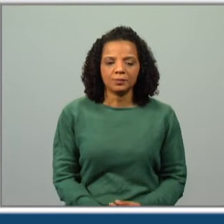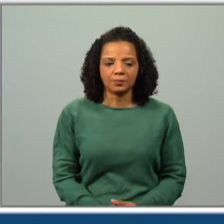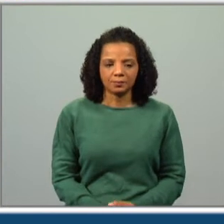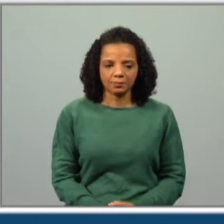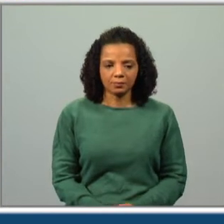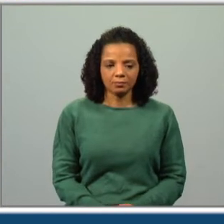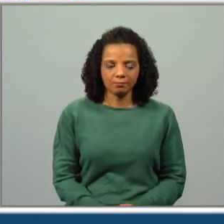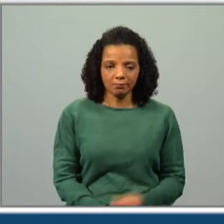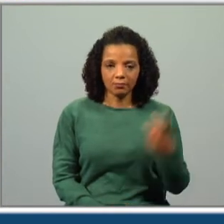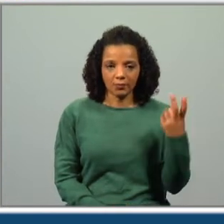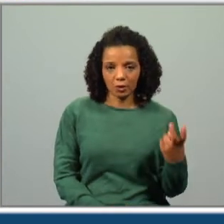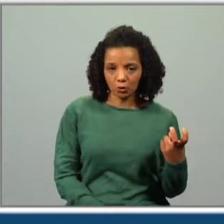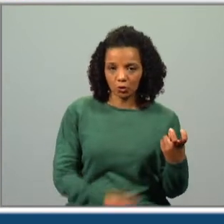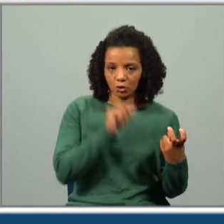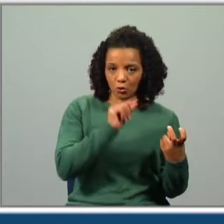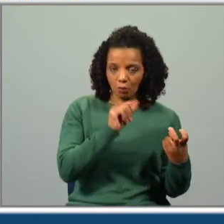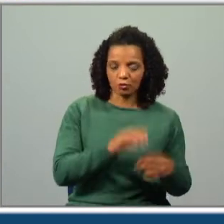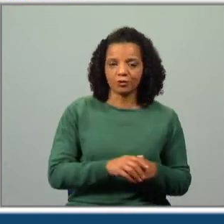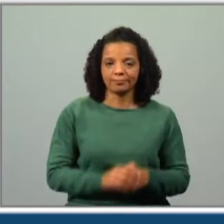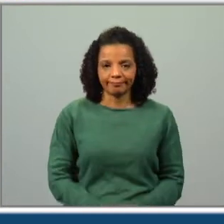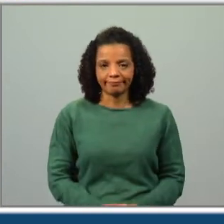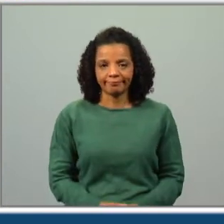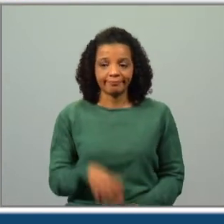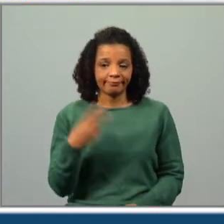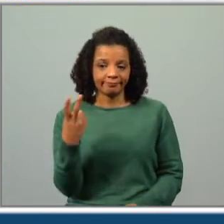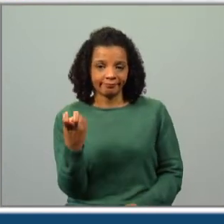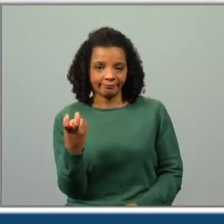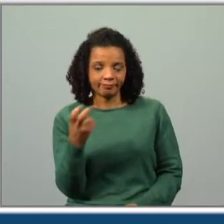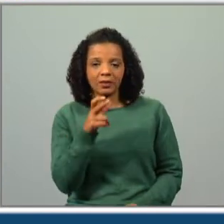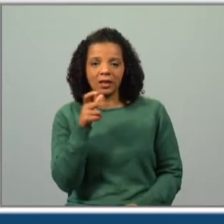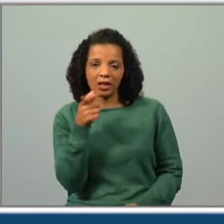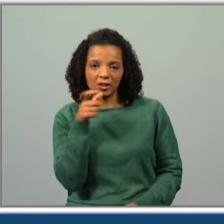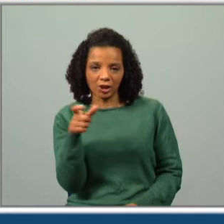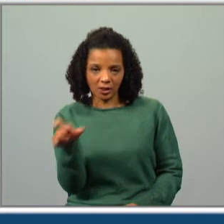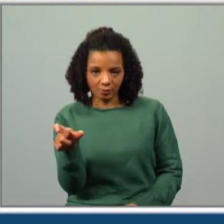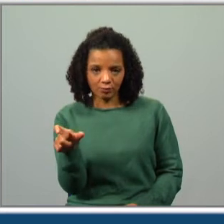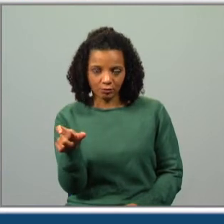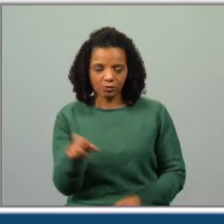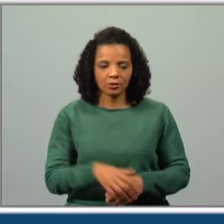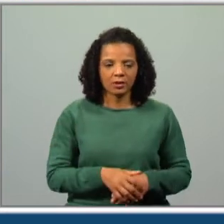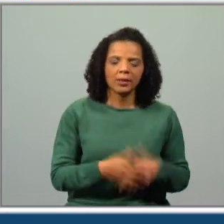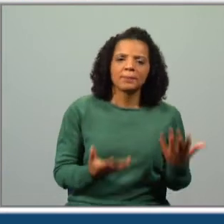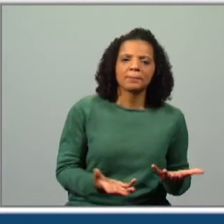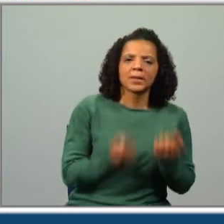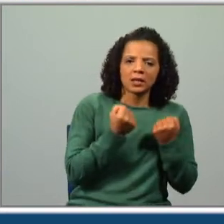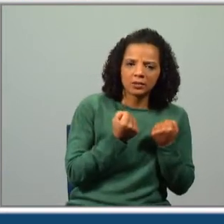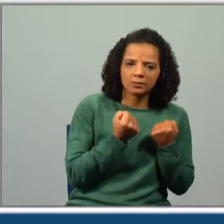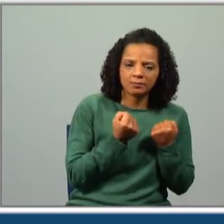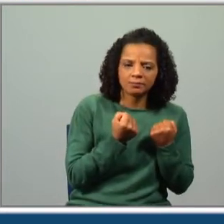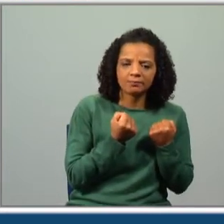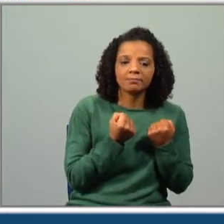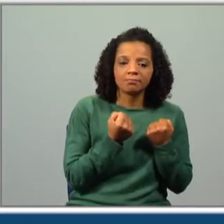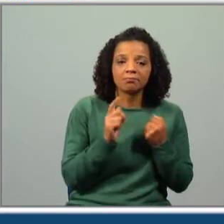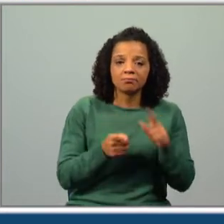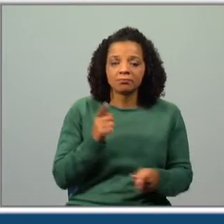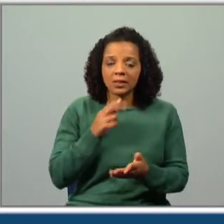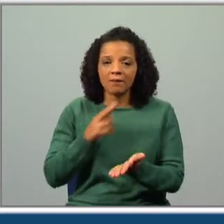Sobram-nos dois nomes e dois adjetivos que os caracterizam. desejo. Era